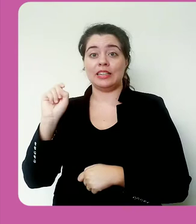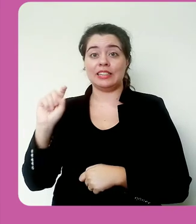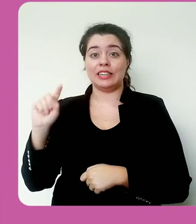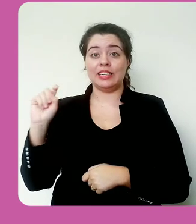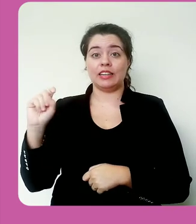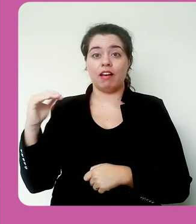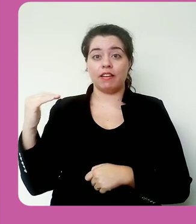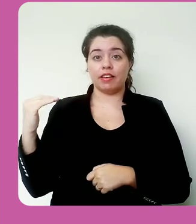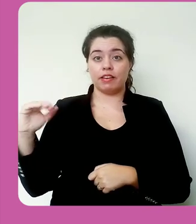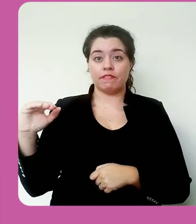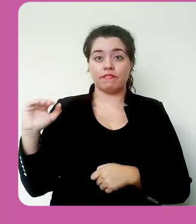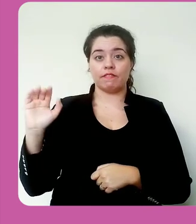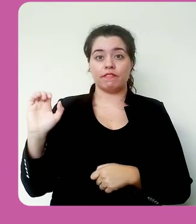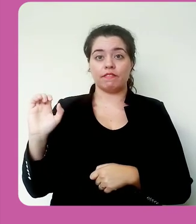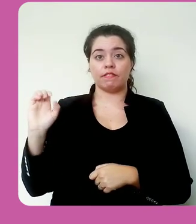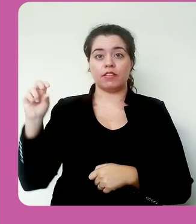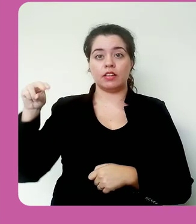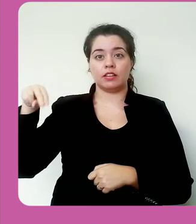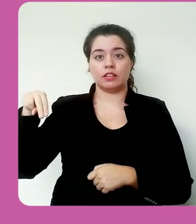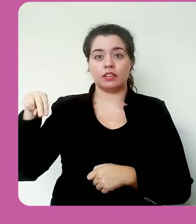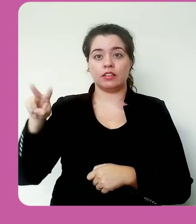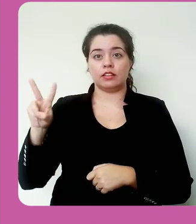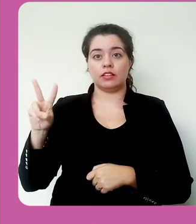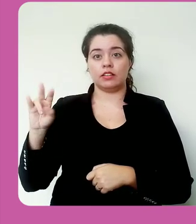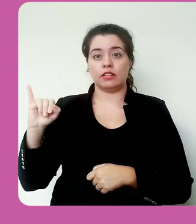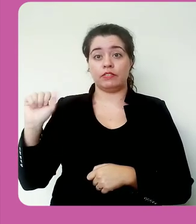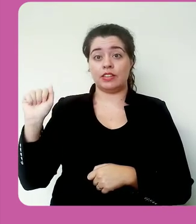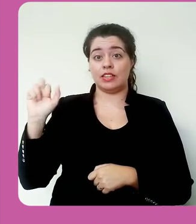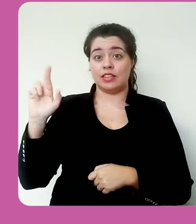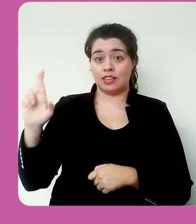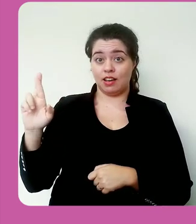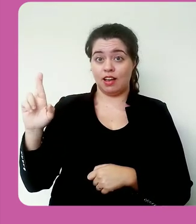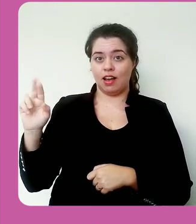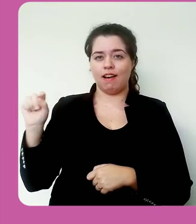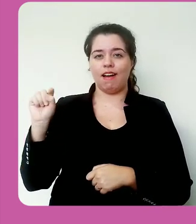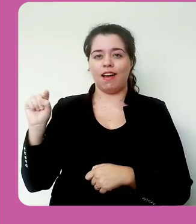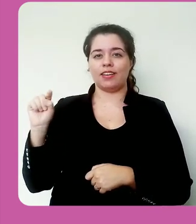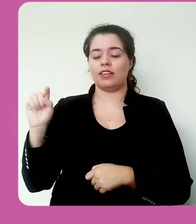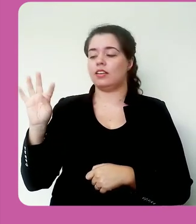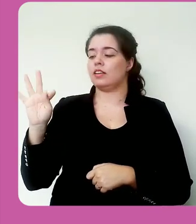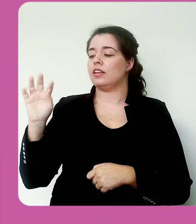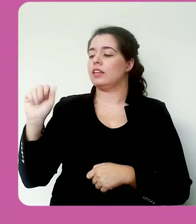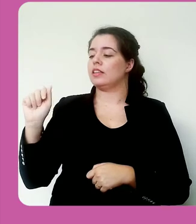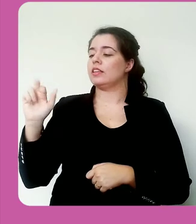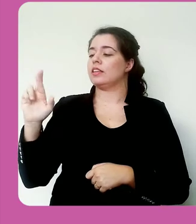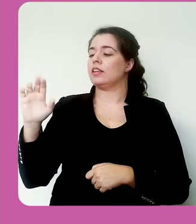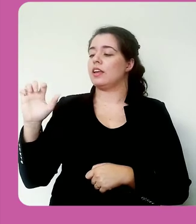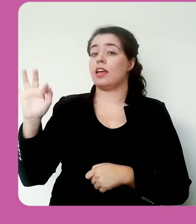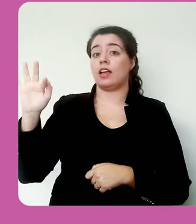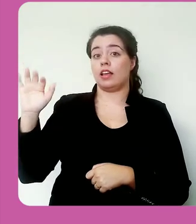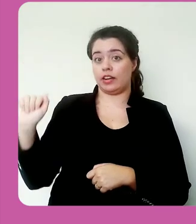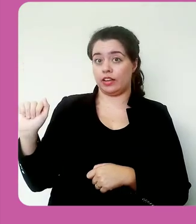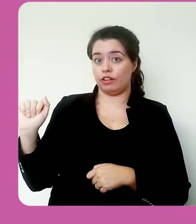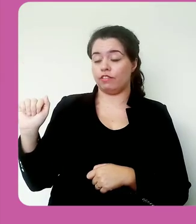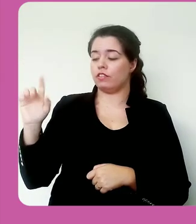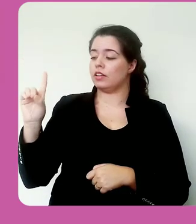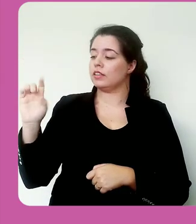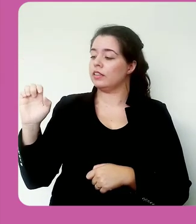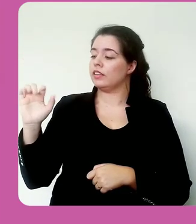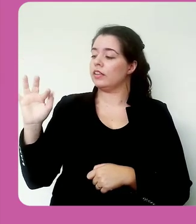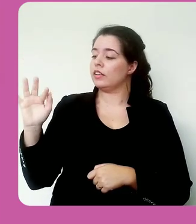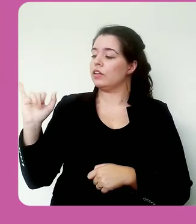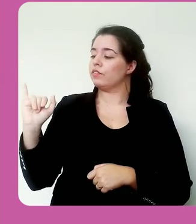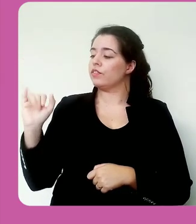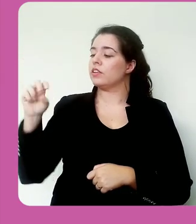tarefa em definitivo. Então, estou aqui entrando no espaço da edição,